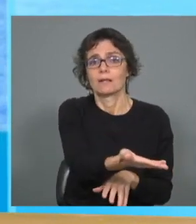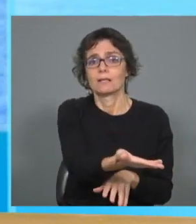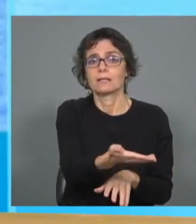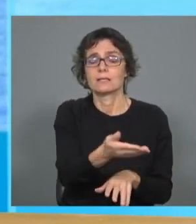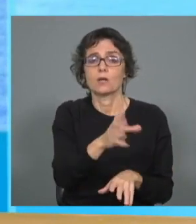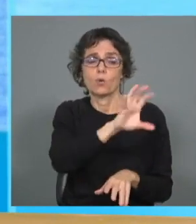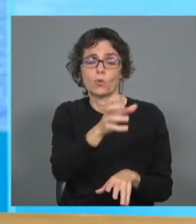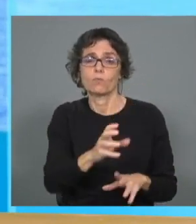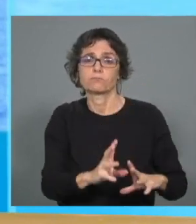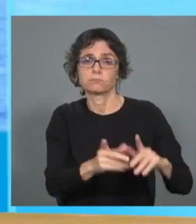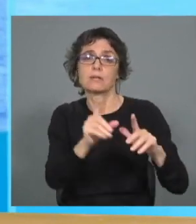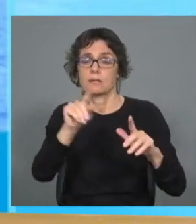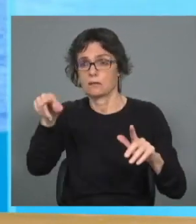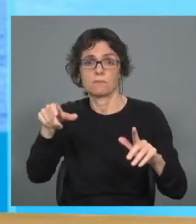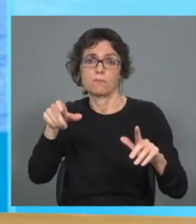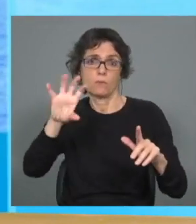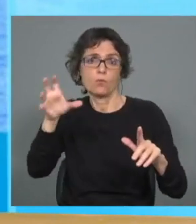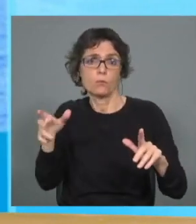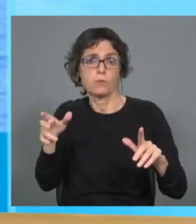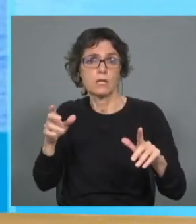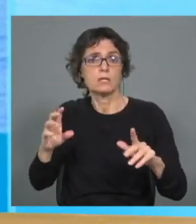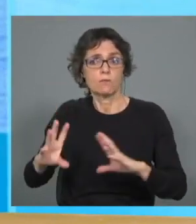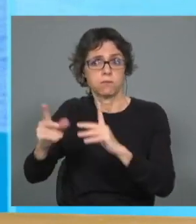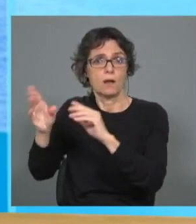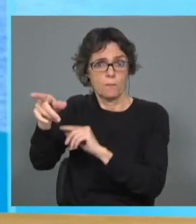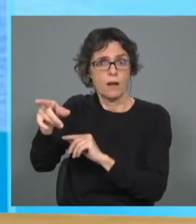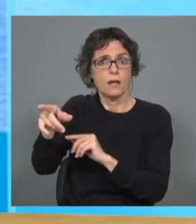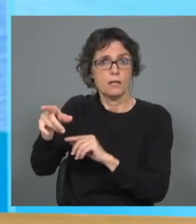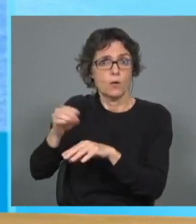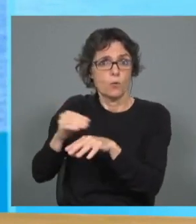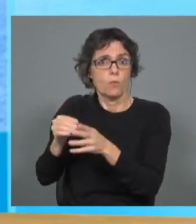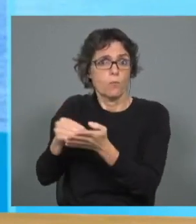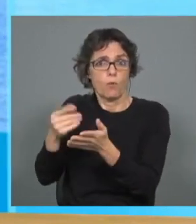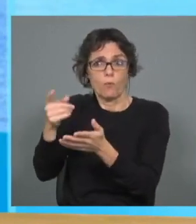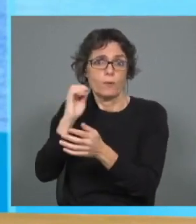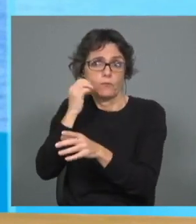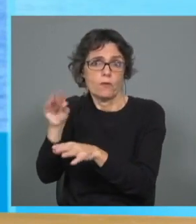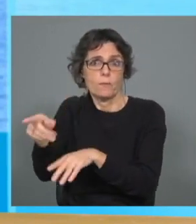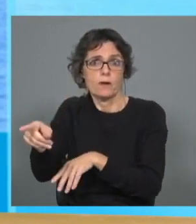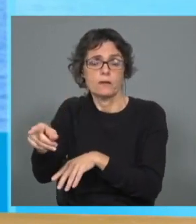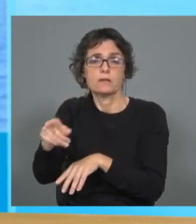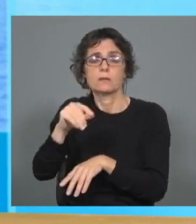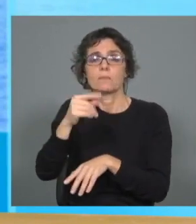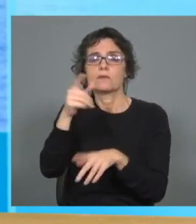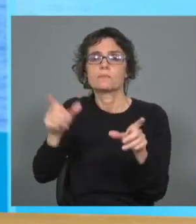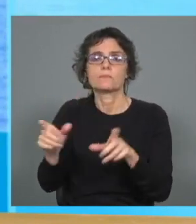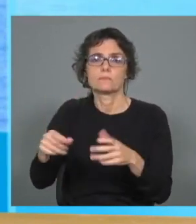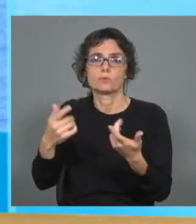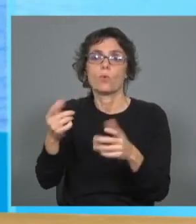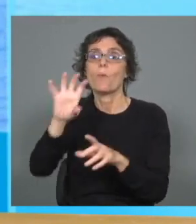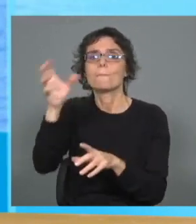mais industrializados. Mas populações fortemente dependentes da agricultura e de uma